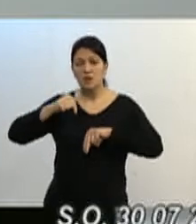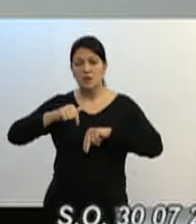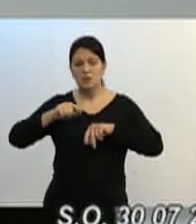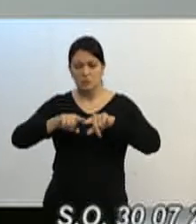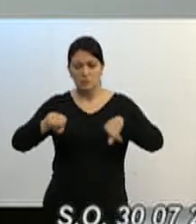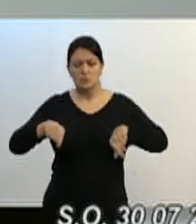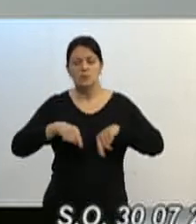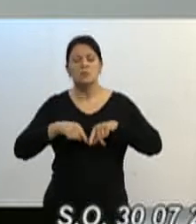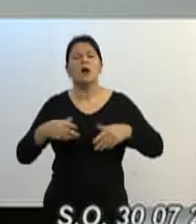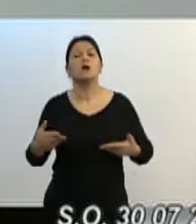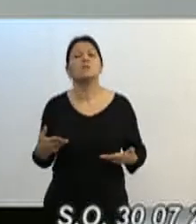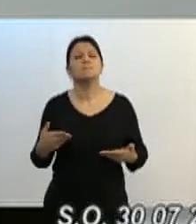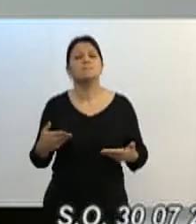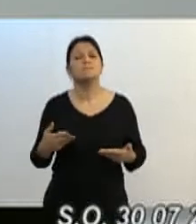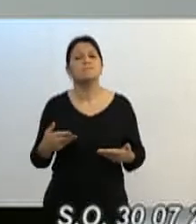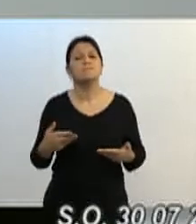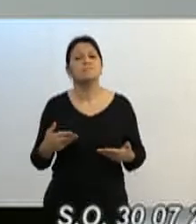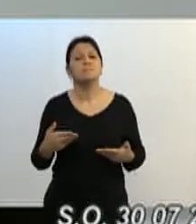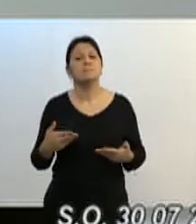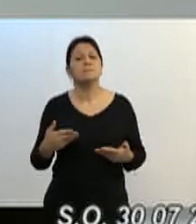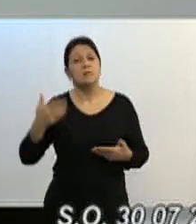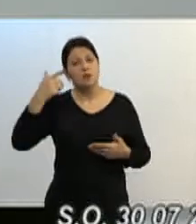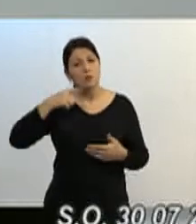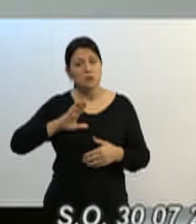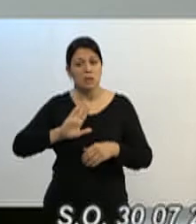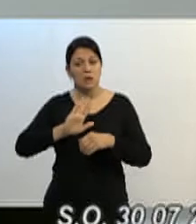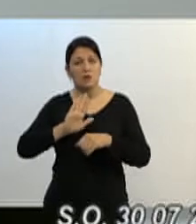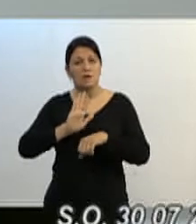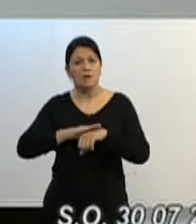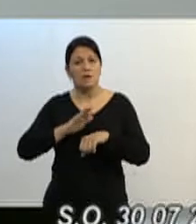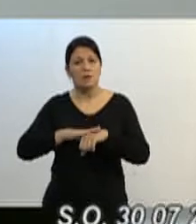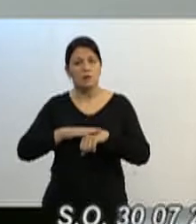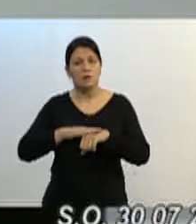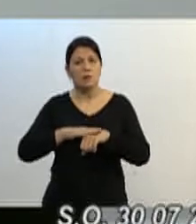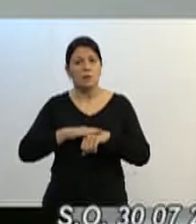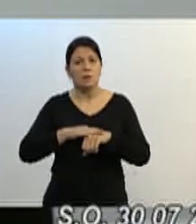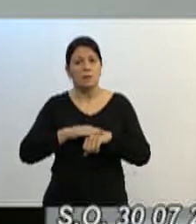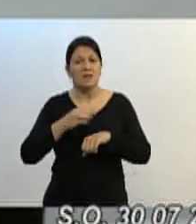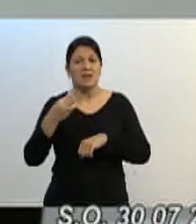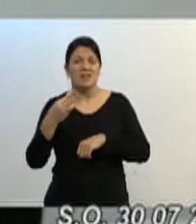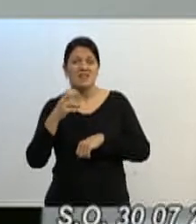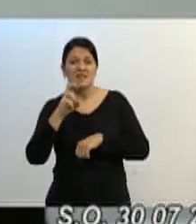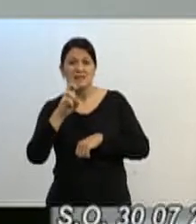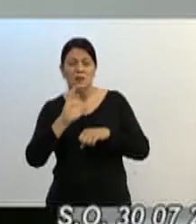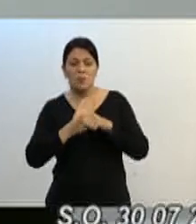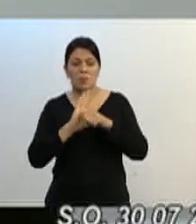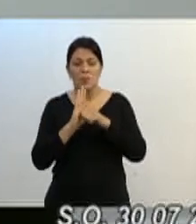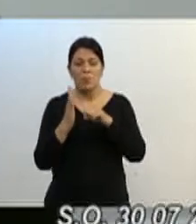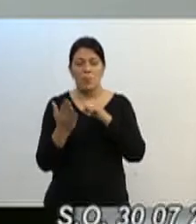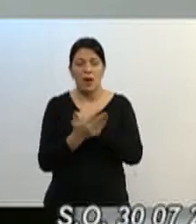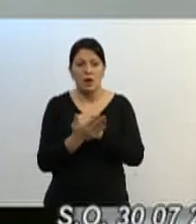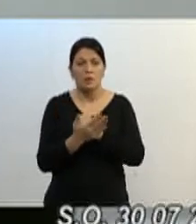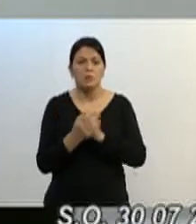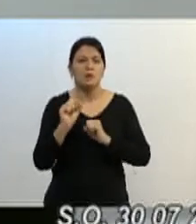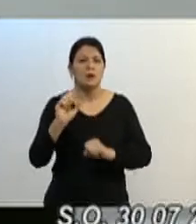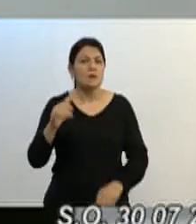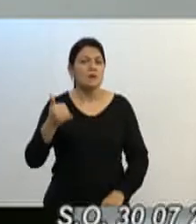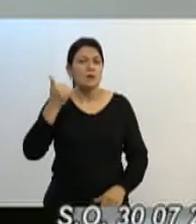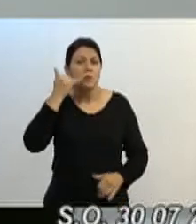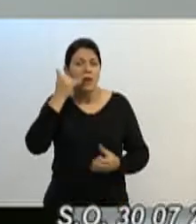vereadores, atende 35 bairros dessa cidade, liga o celular 6 horas da manhã e só desliga ele 11 horas da noite,